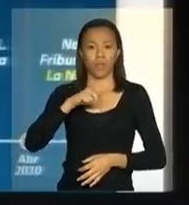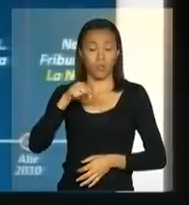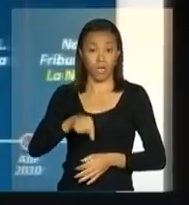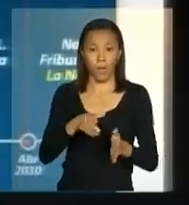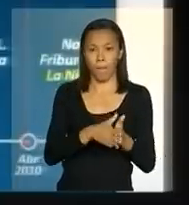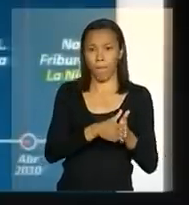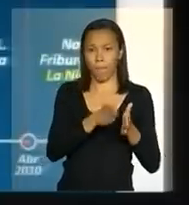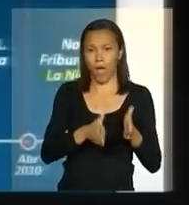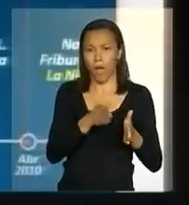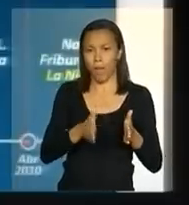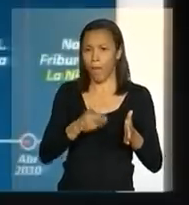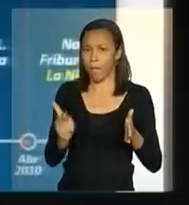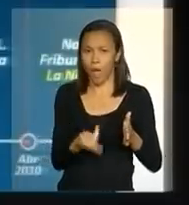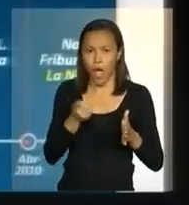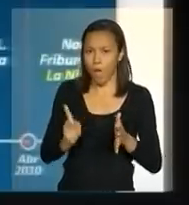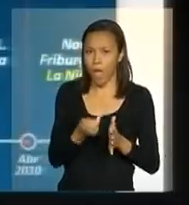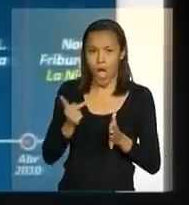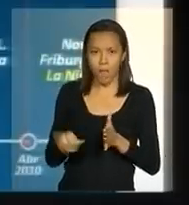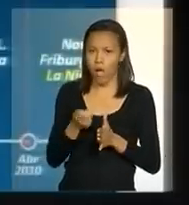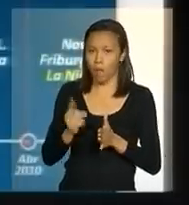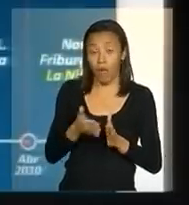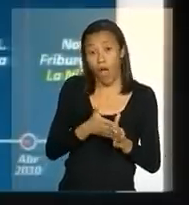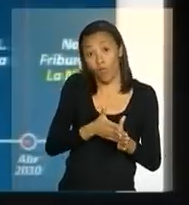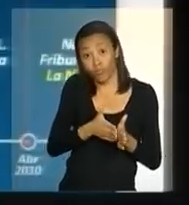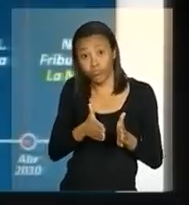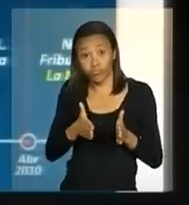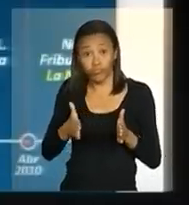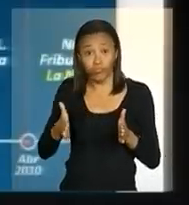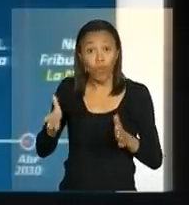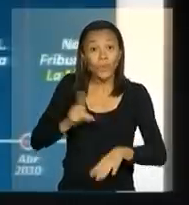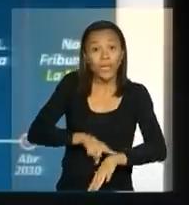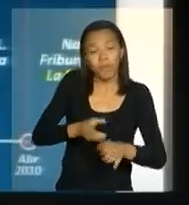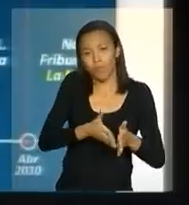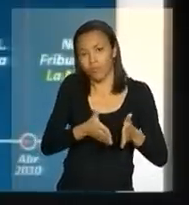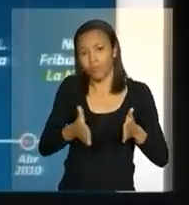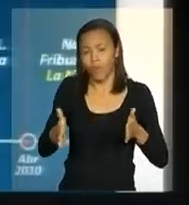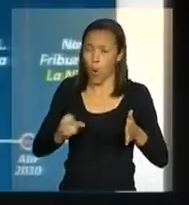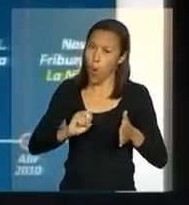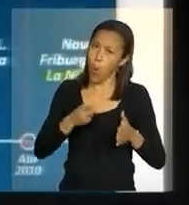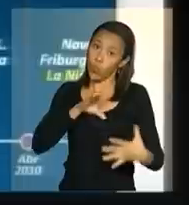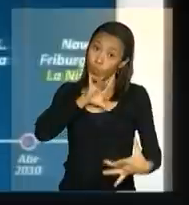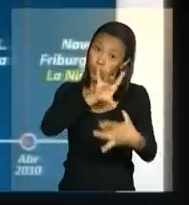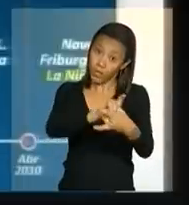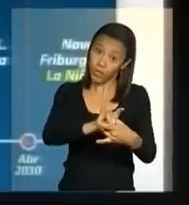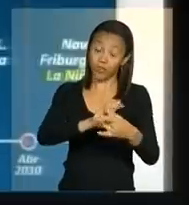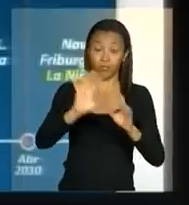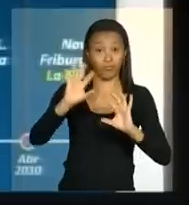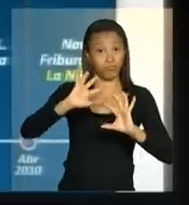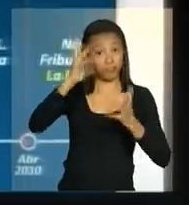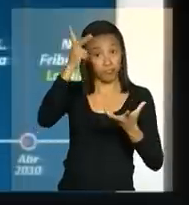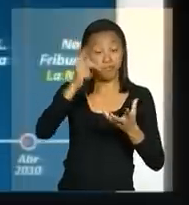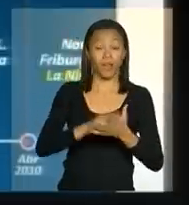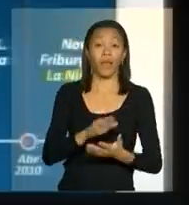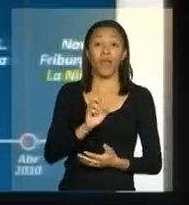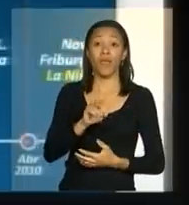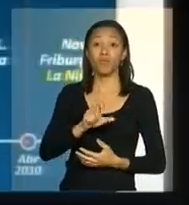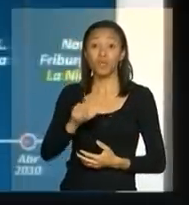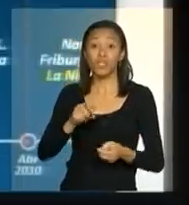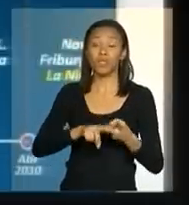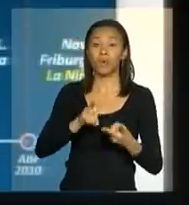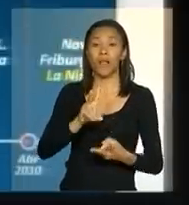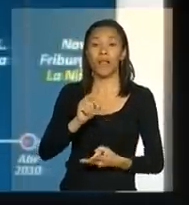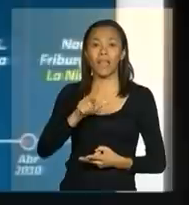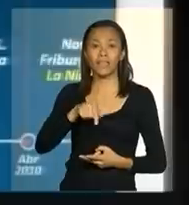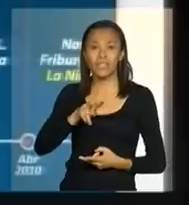sequência de grandes eventos ao longo do tempo que ou estão associados a uma condição climática global de El Ninho, Laninha,